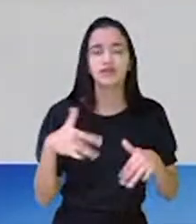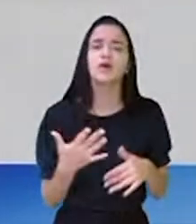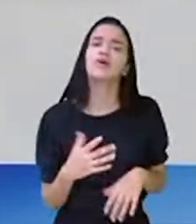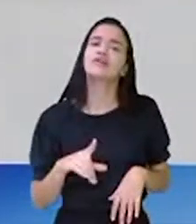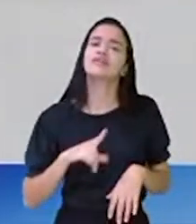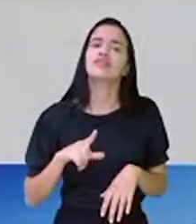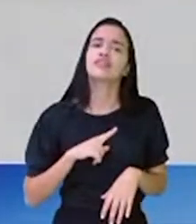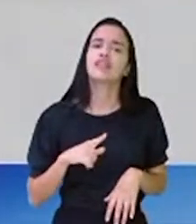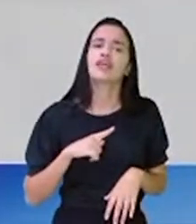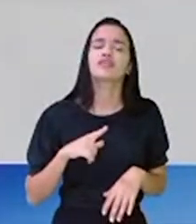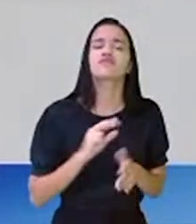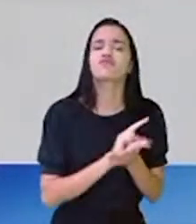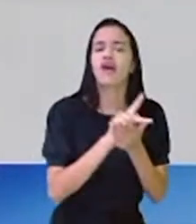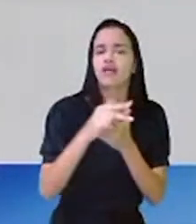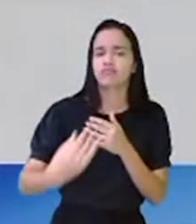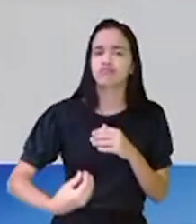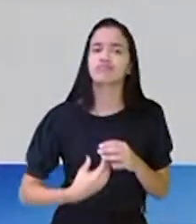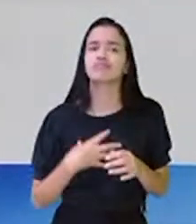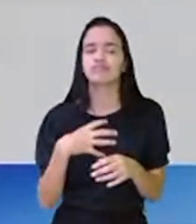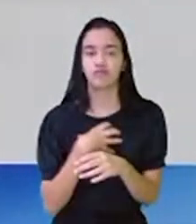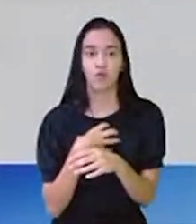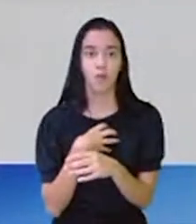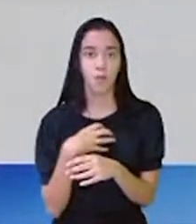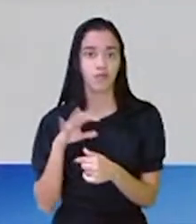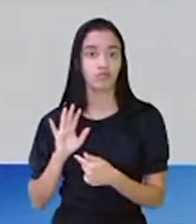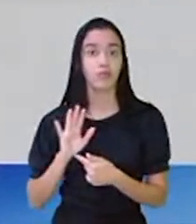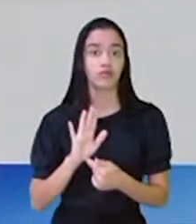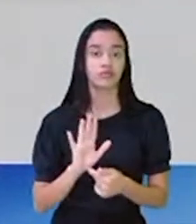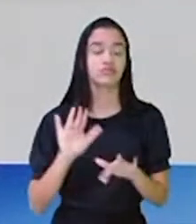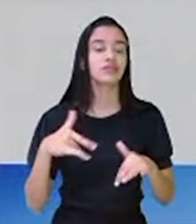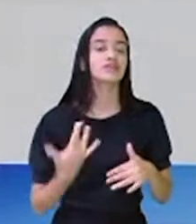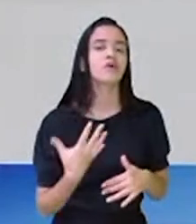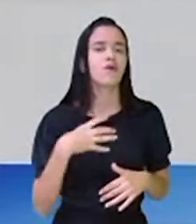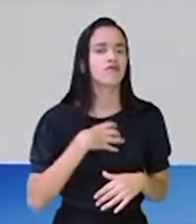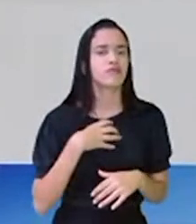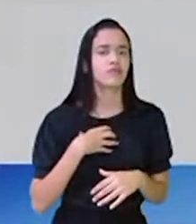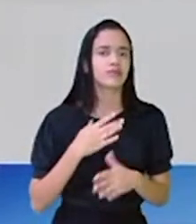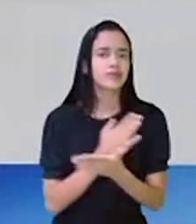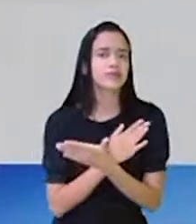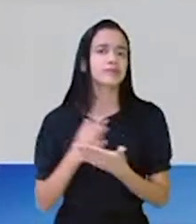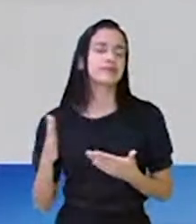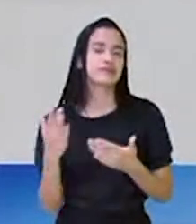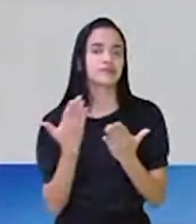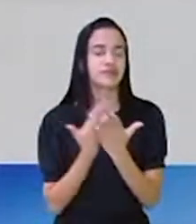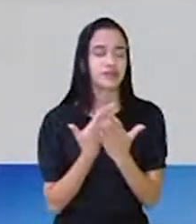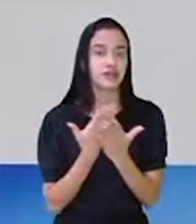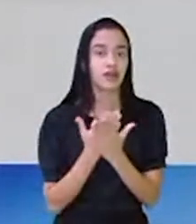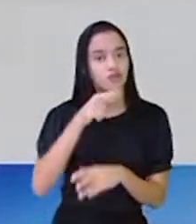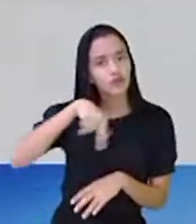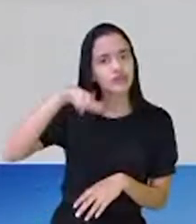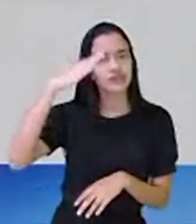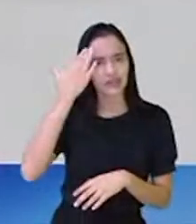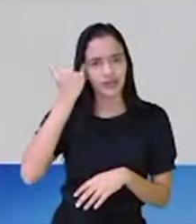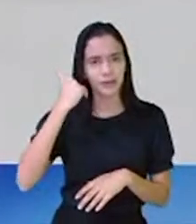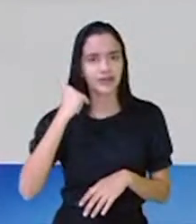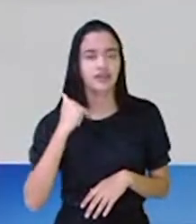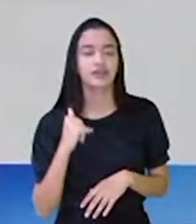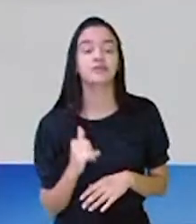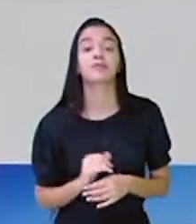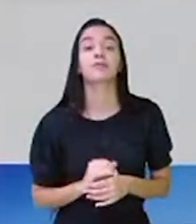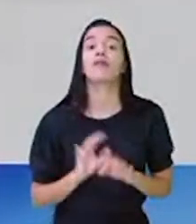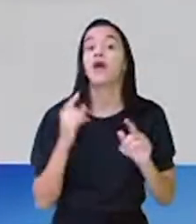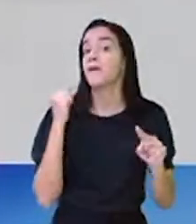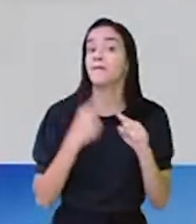existem várias maneiras desse texto te apresentar. E aquela maneira que eu coloquei agora no início da aula, que é você sabia, é uma